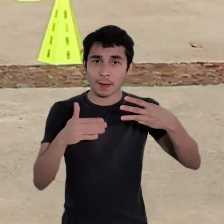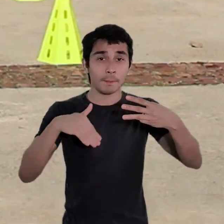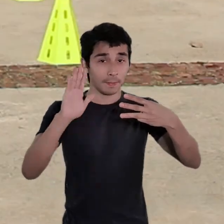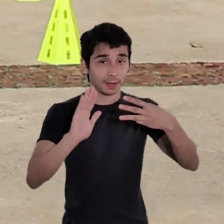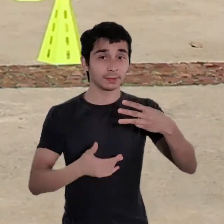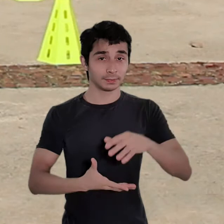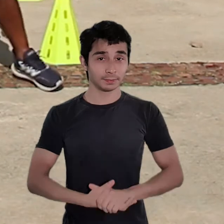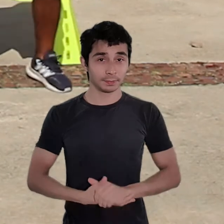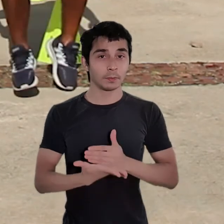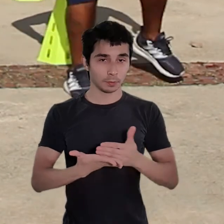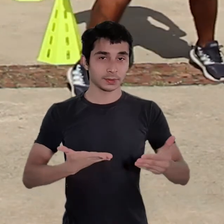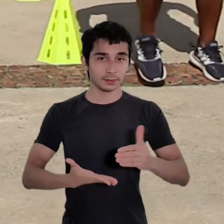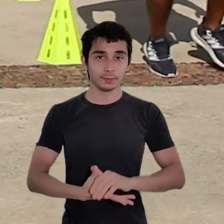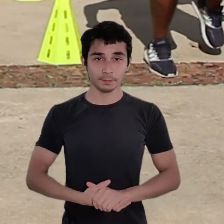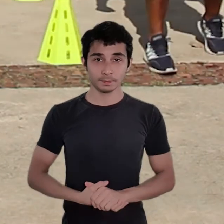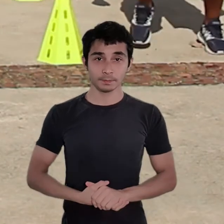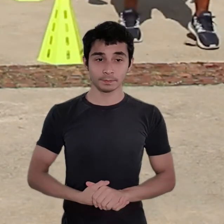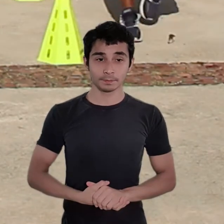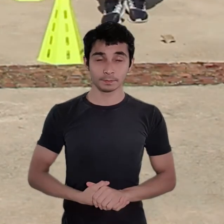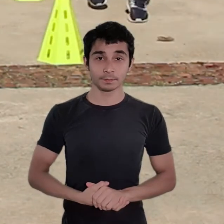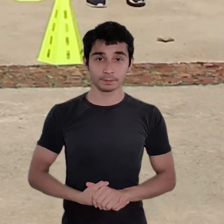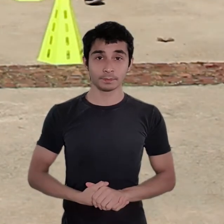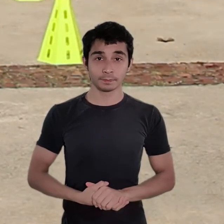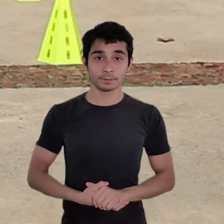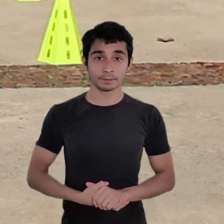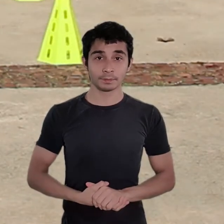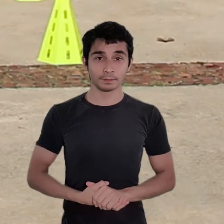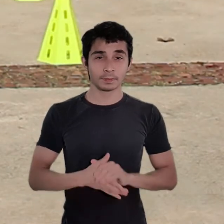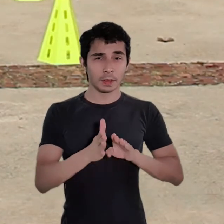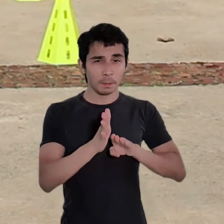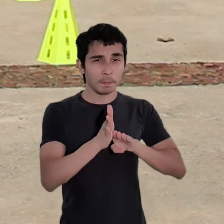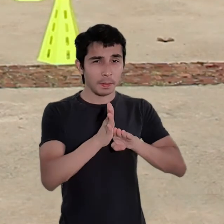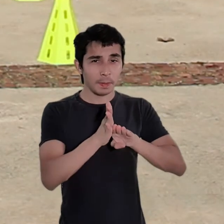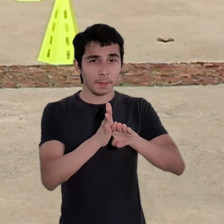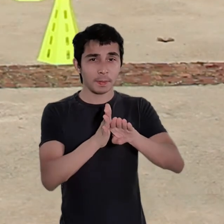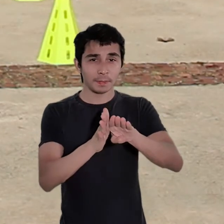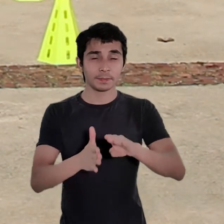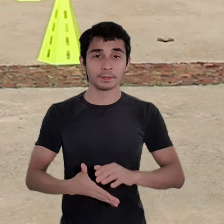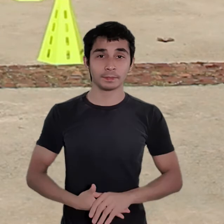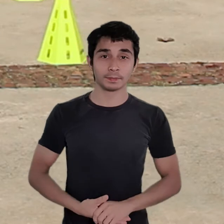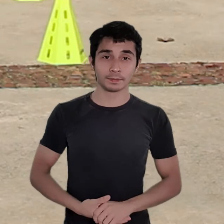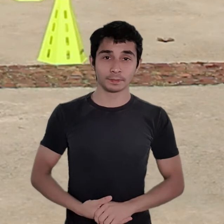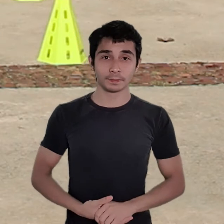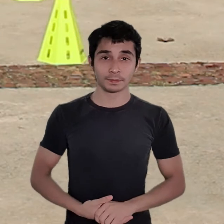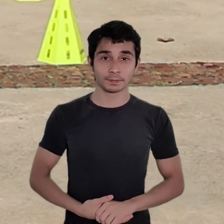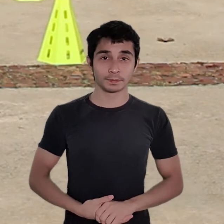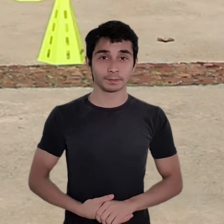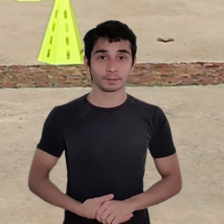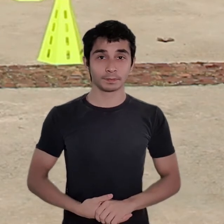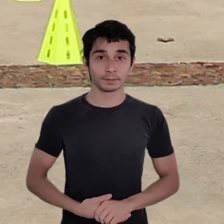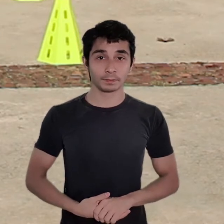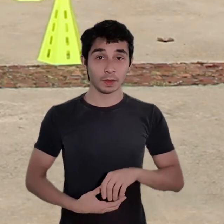intermediária. Isso. Aumentamos um pouco. E aí também tem o seu nível